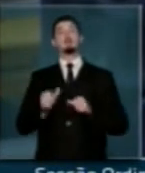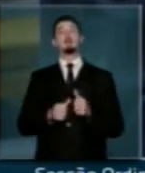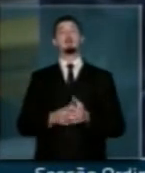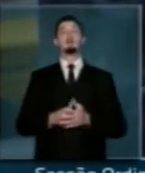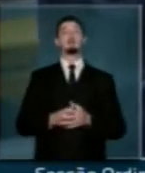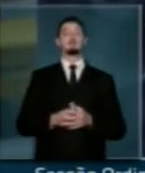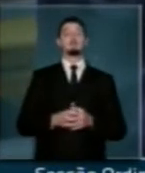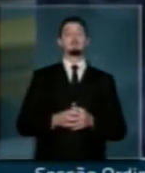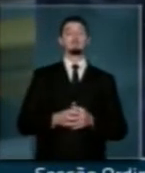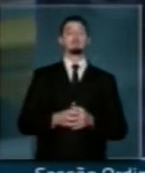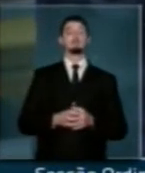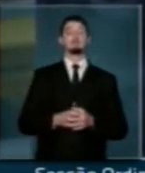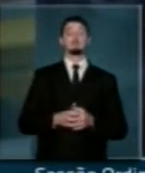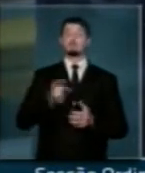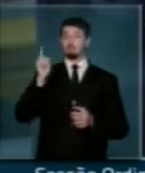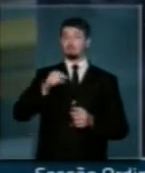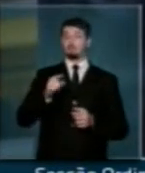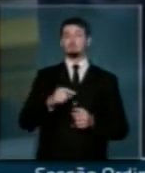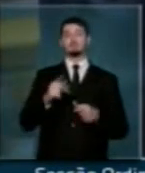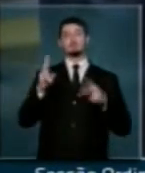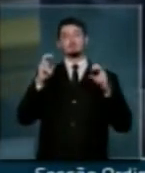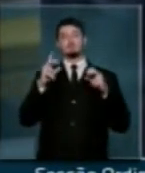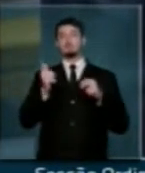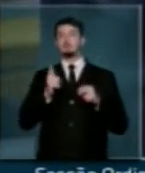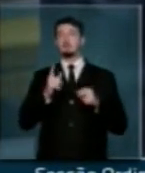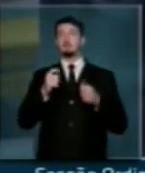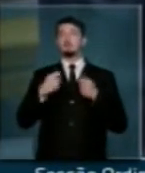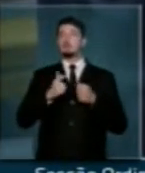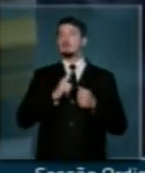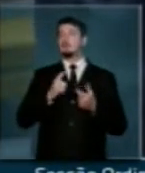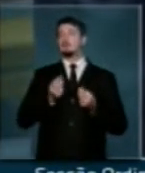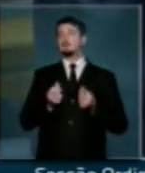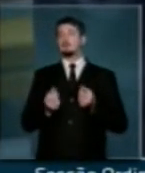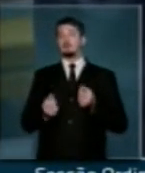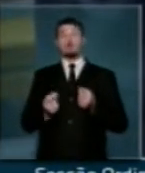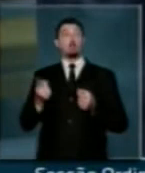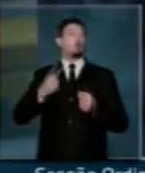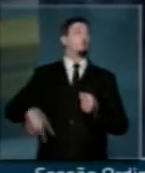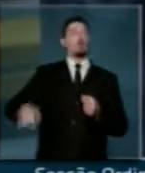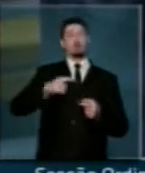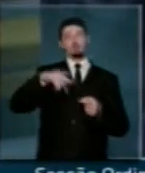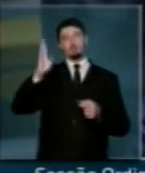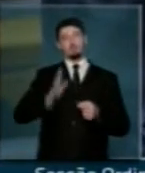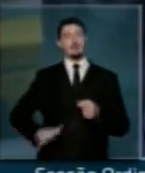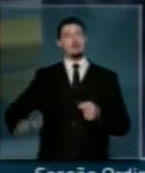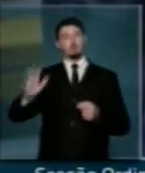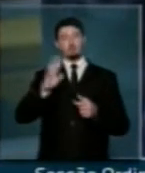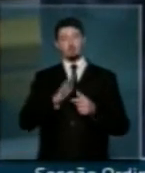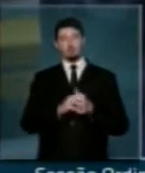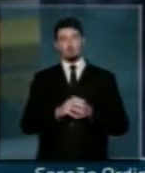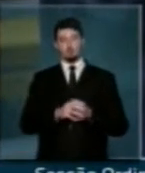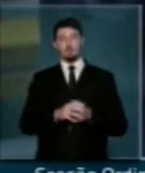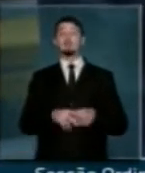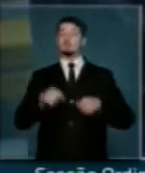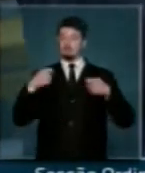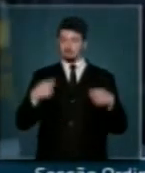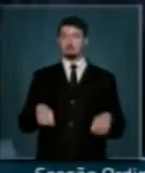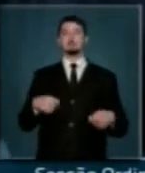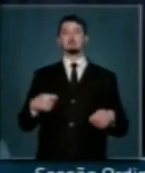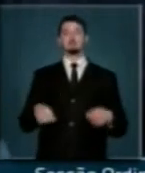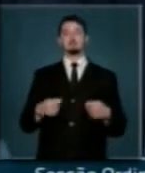Este assunto é um assunto que envolve a todos os brasileiros. Precisa ser